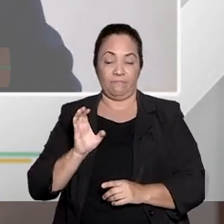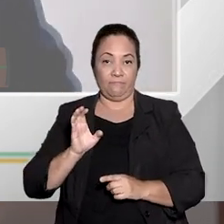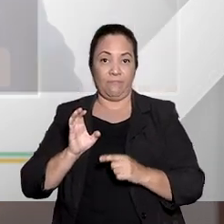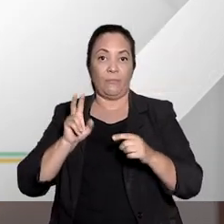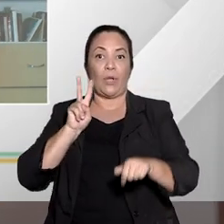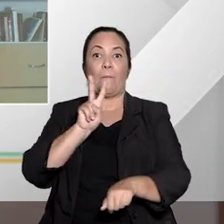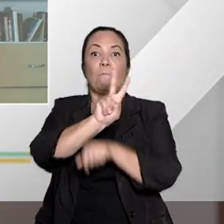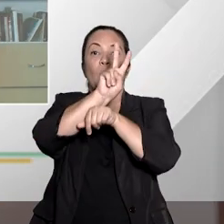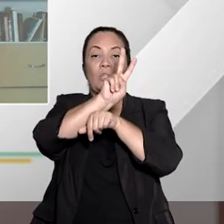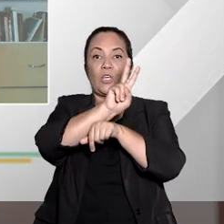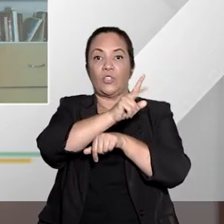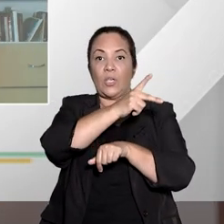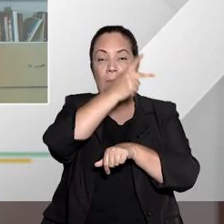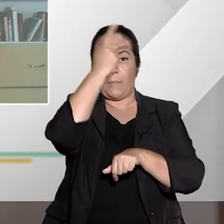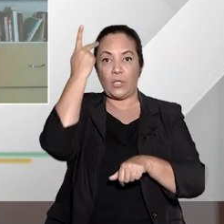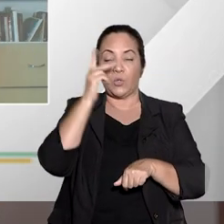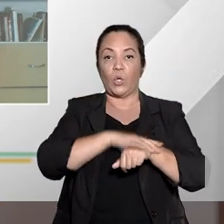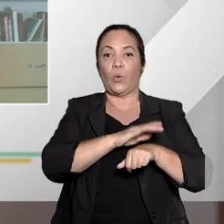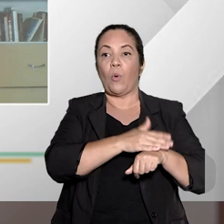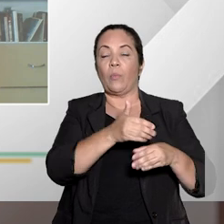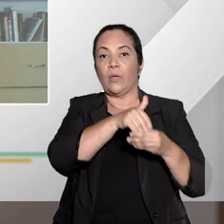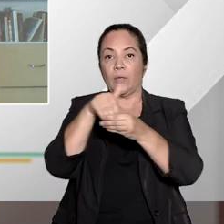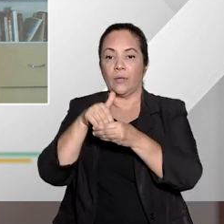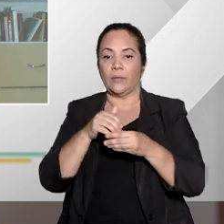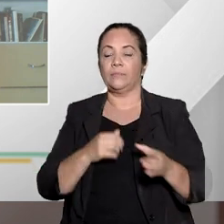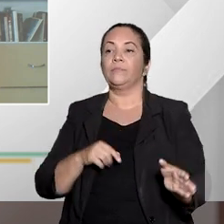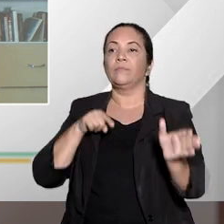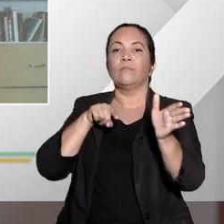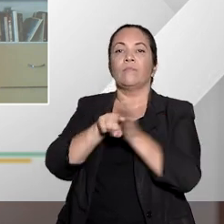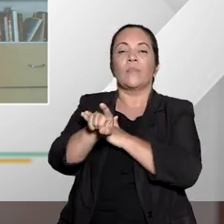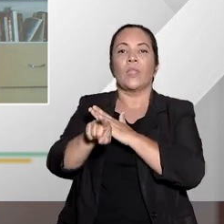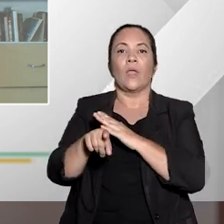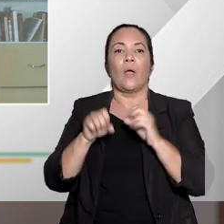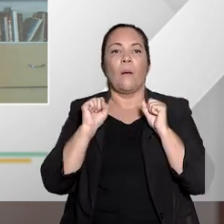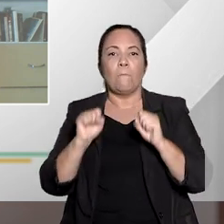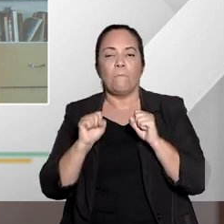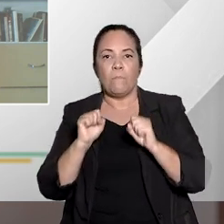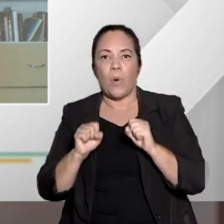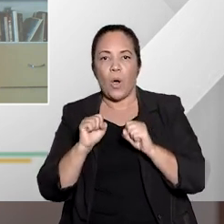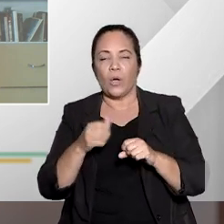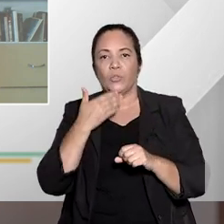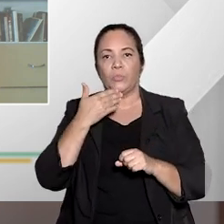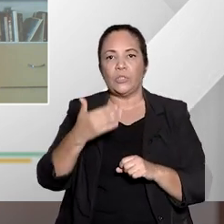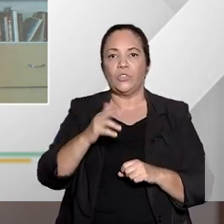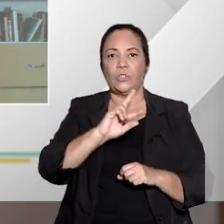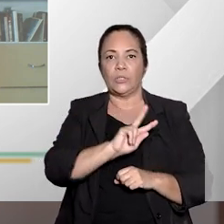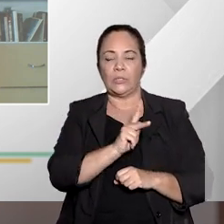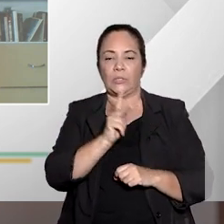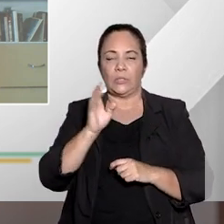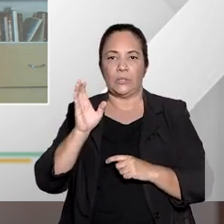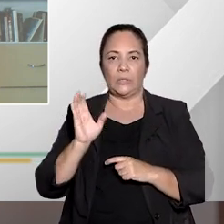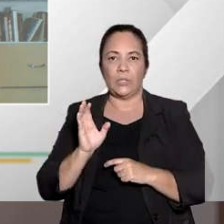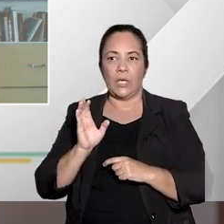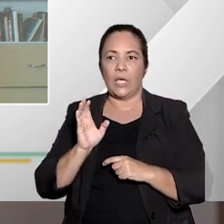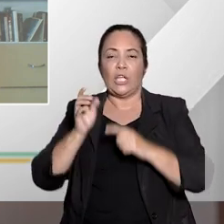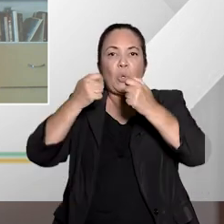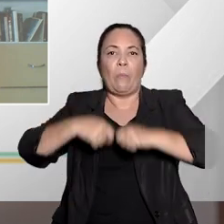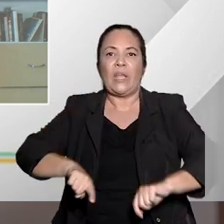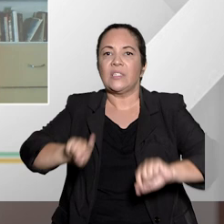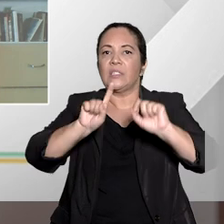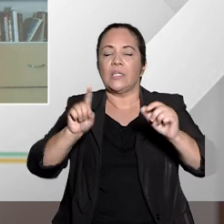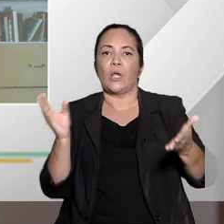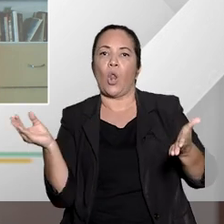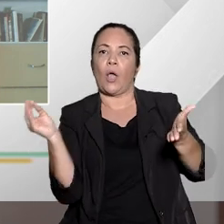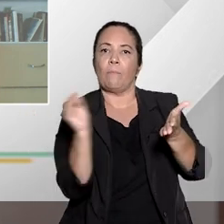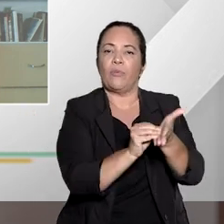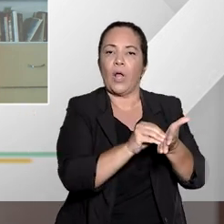eleitorais. Agora, doutora Geilza, é permitida a impetração apócrifa de habeas corpus, ou seja, sem a identificação do autor?